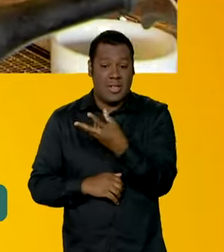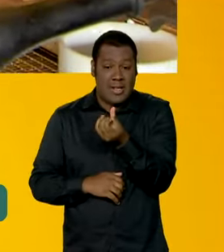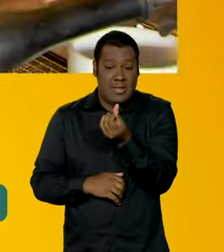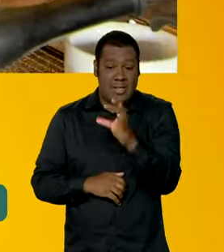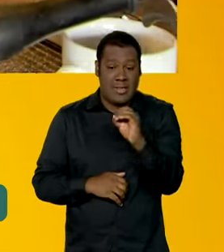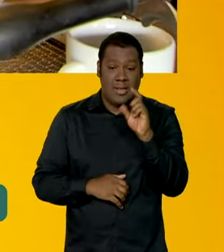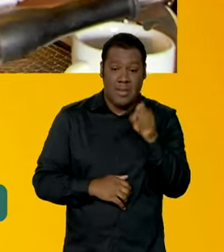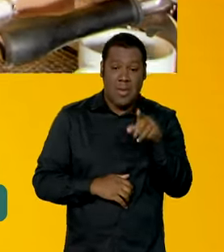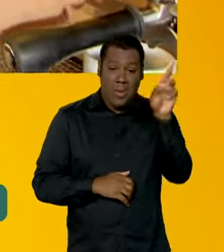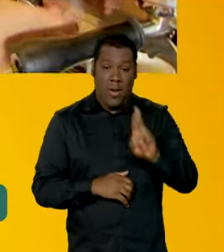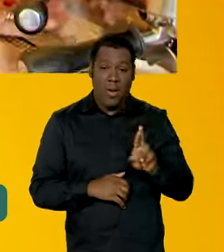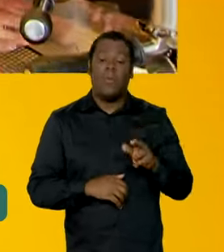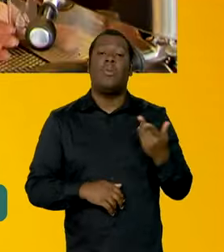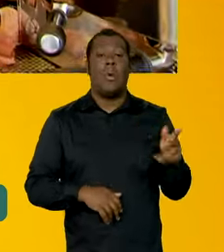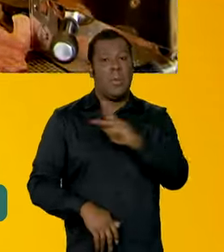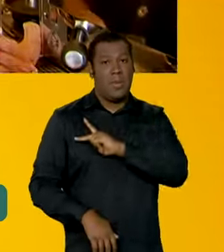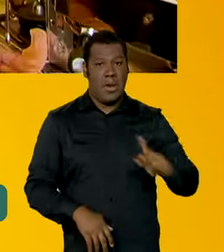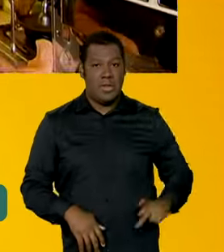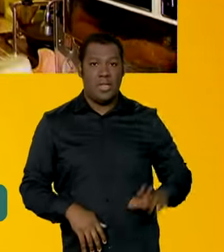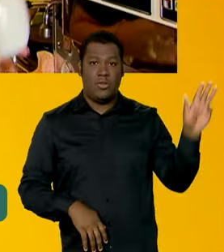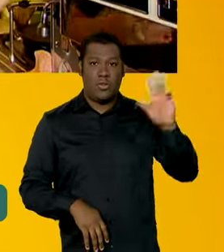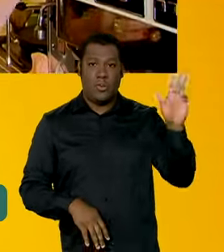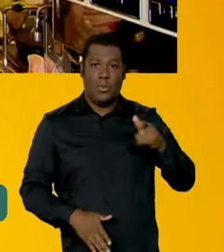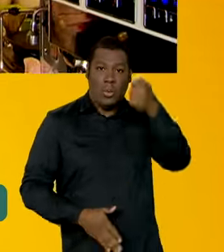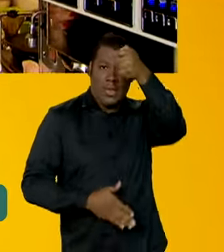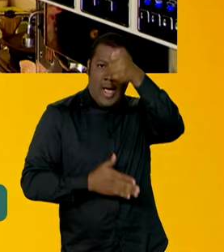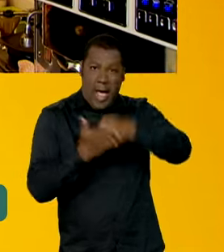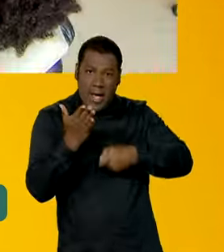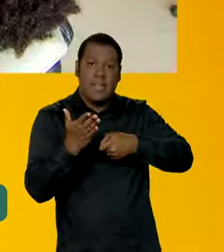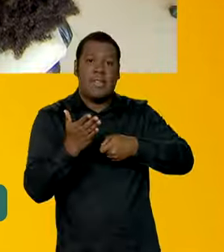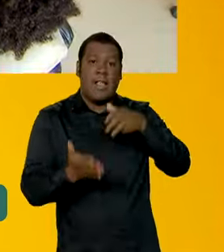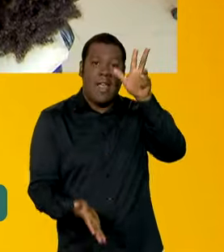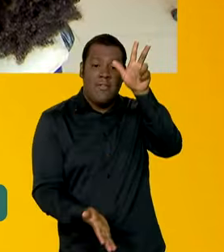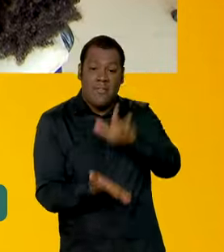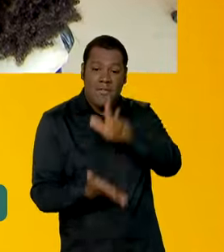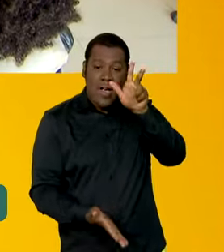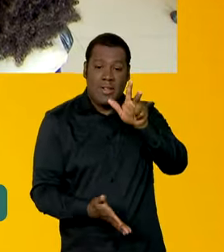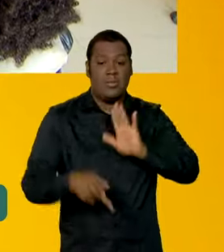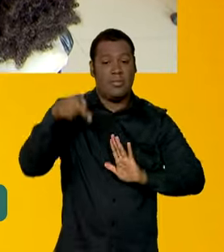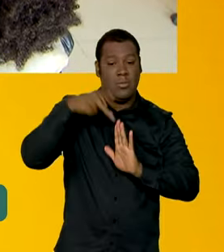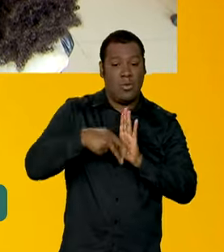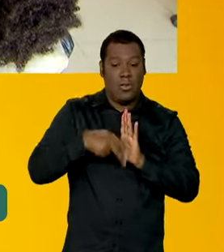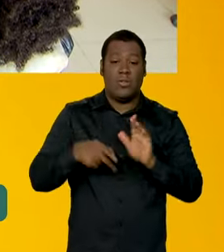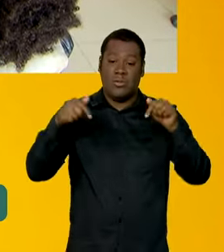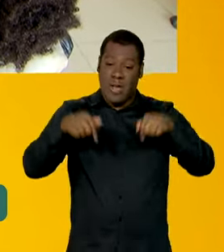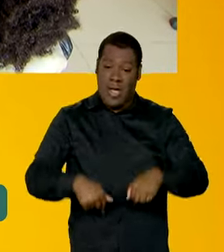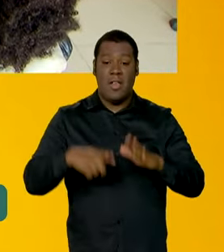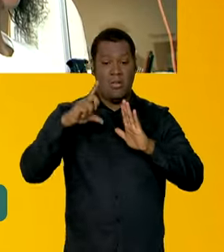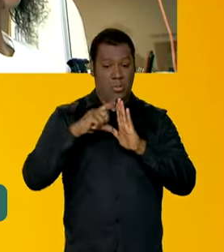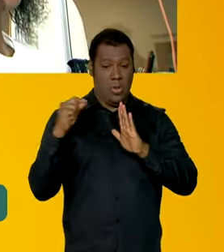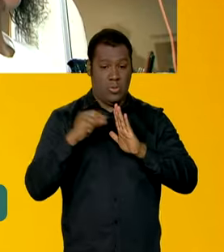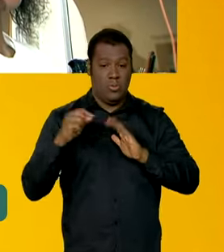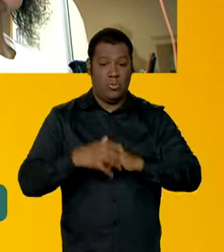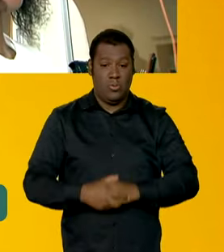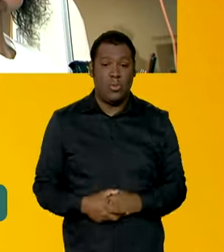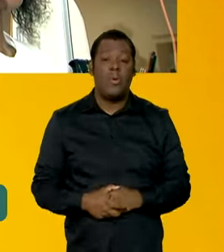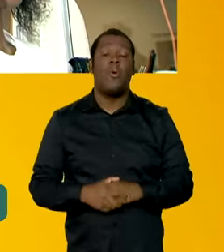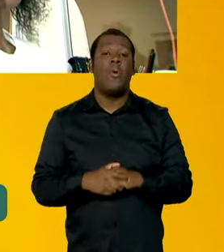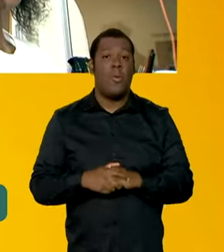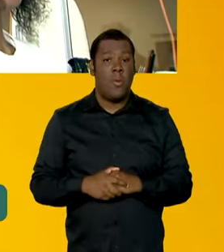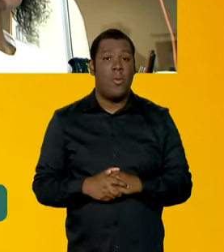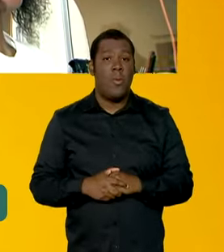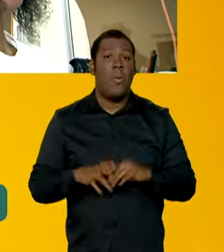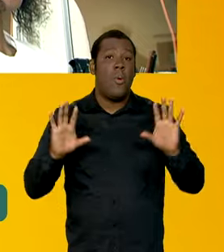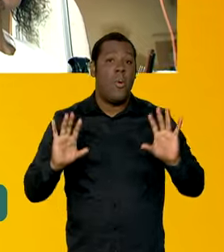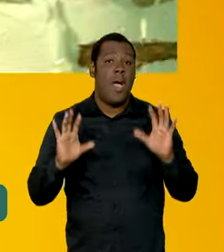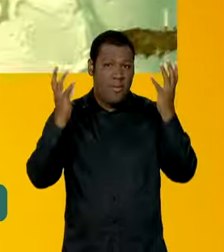assinar daqui a pouco a medida provisória que cria o programa em uma cerimônia aqui no Palácio do Planalto. O evento, a gente lembra,